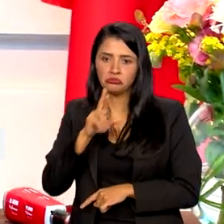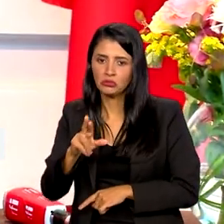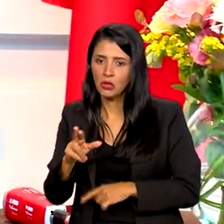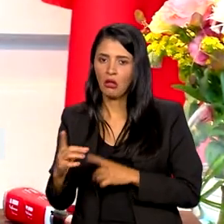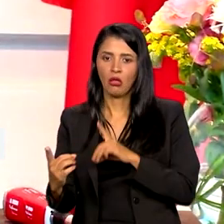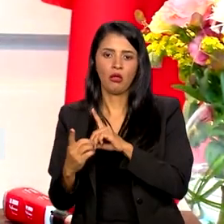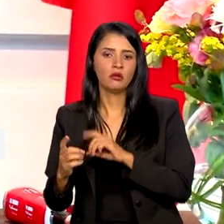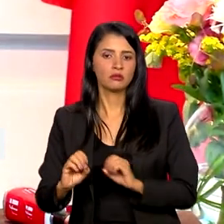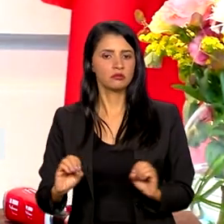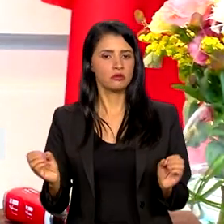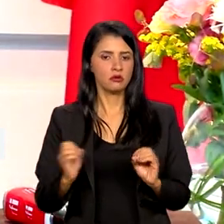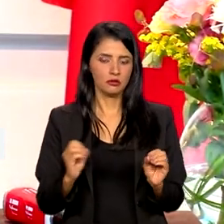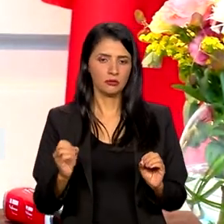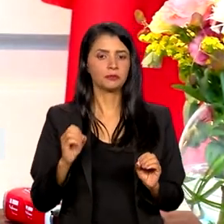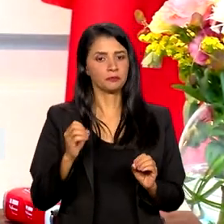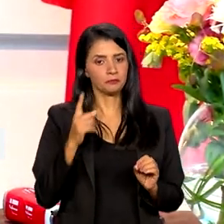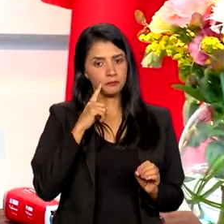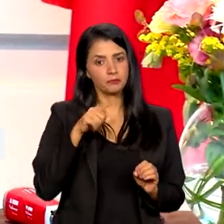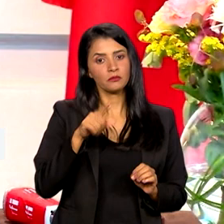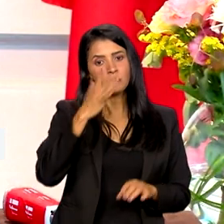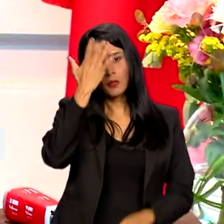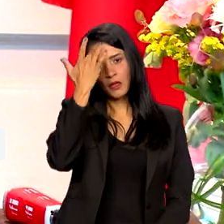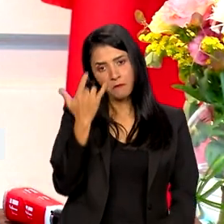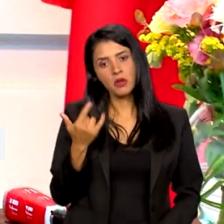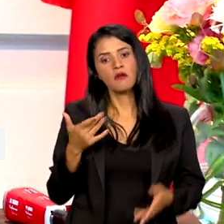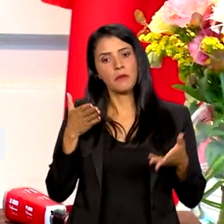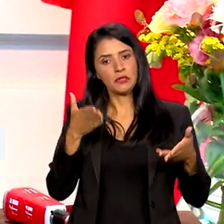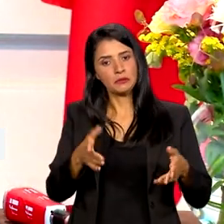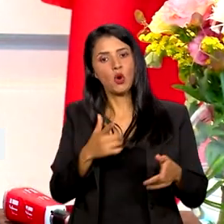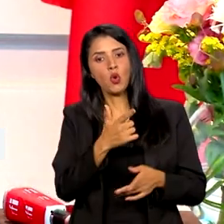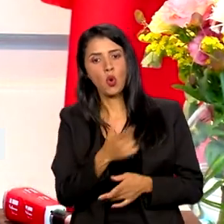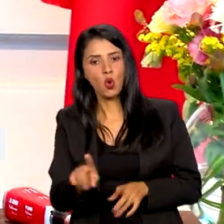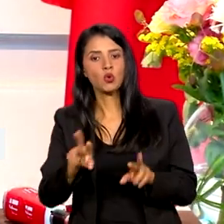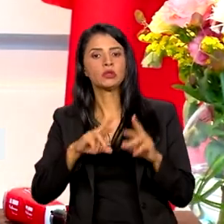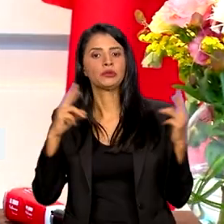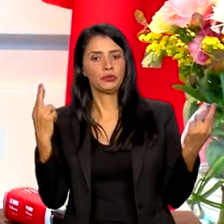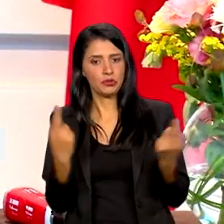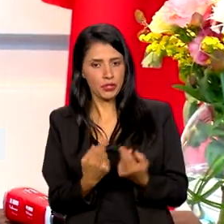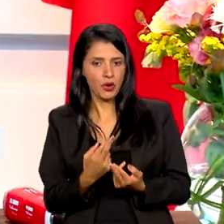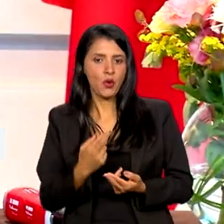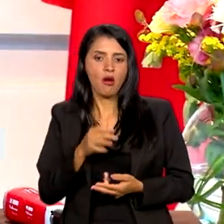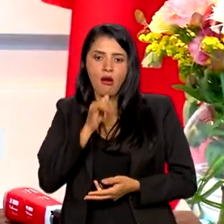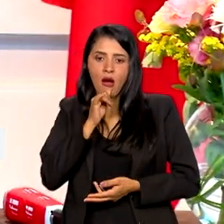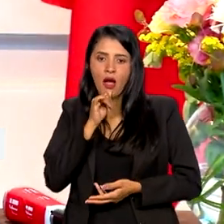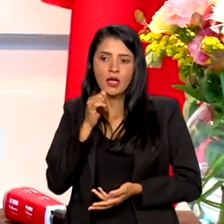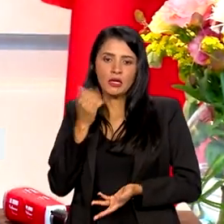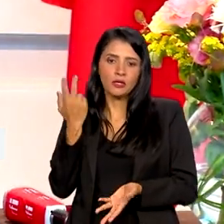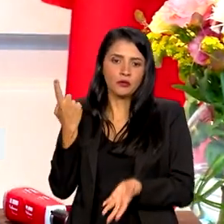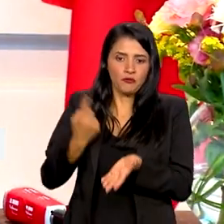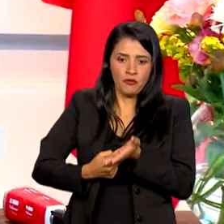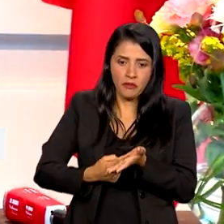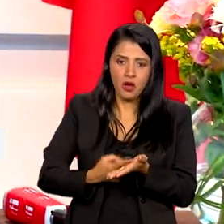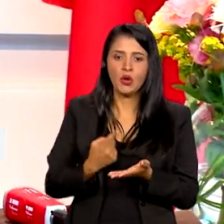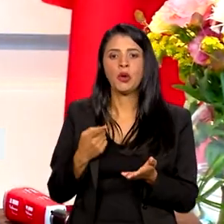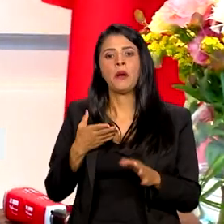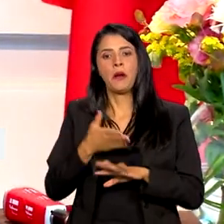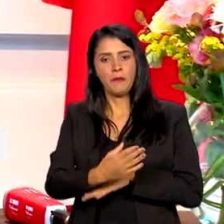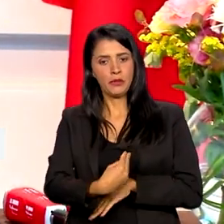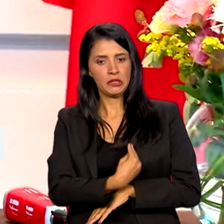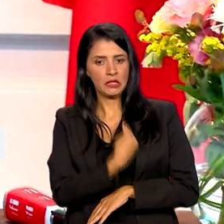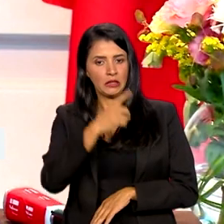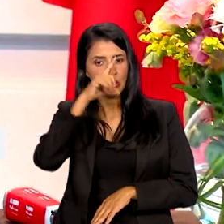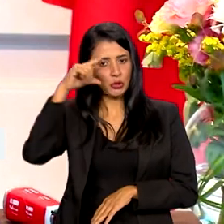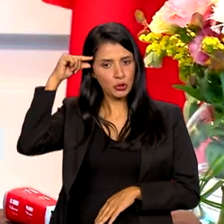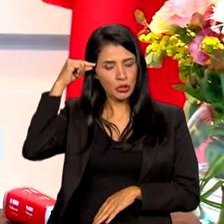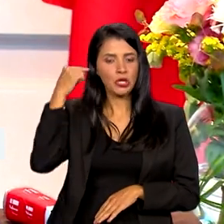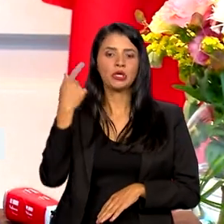Provavelmente aqui, eu abro um parênteses, amanhã a gente deve participar também de uma outra reunião, que ainda estamos confirmando a presença da Janja nessa reunião, com